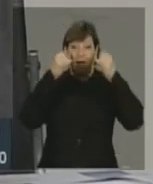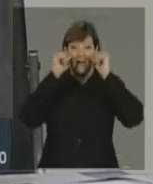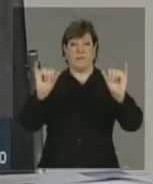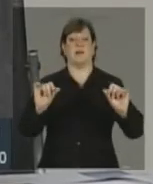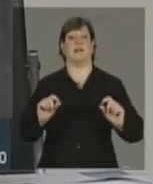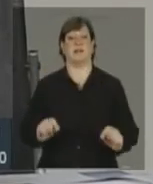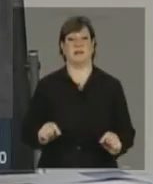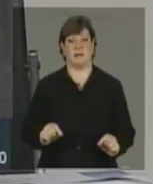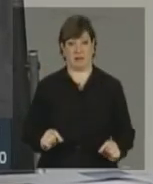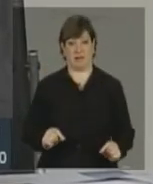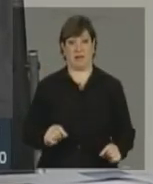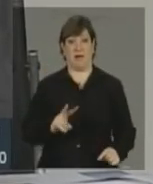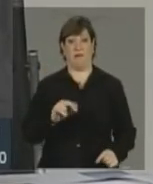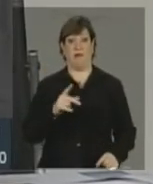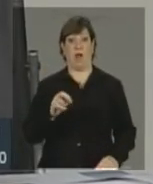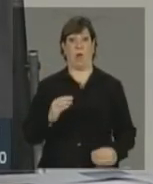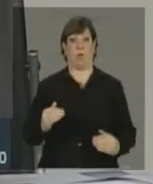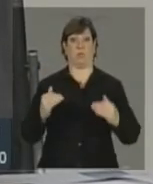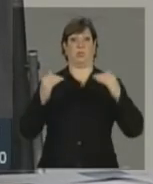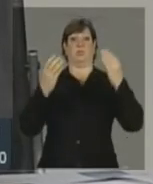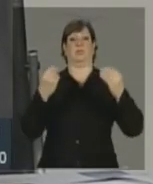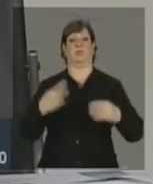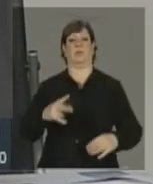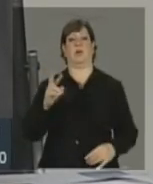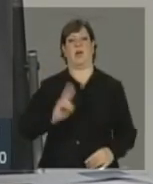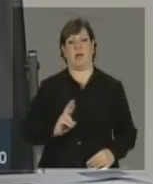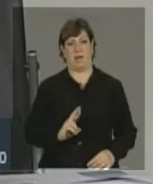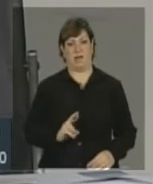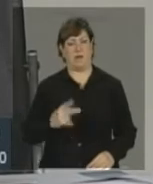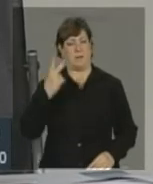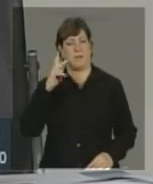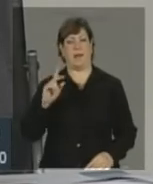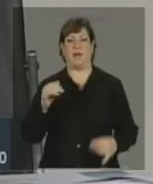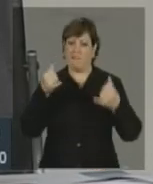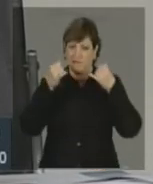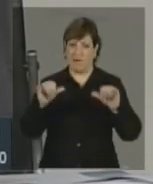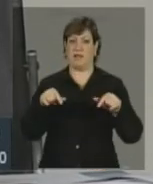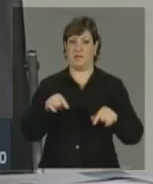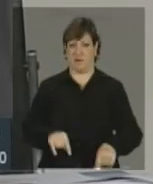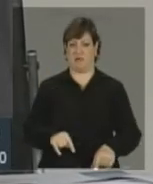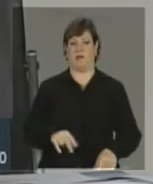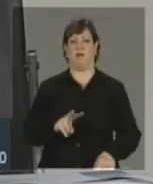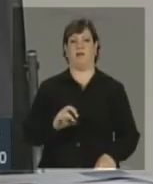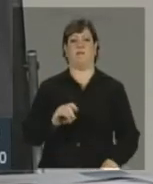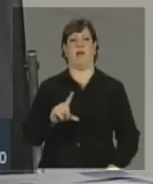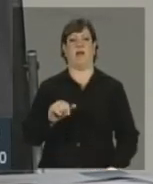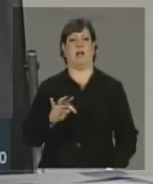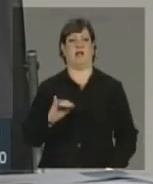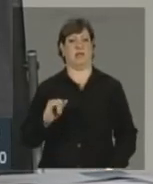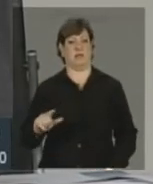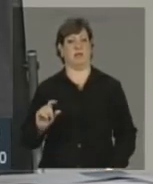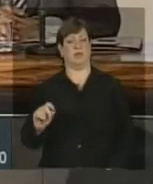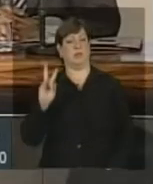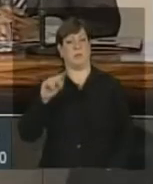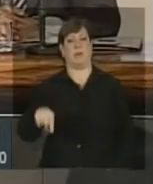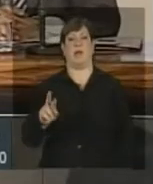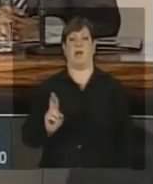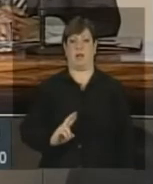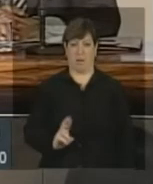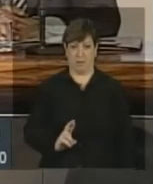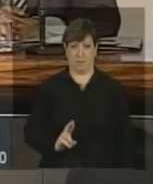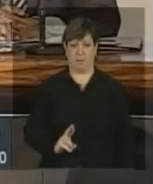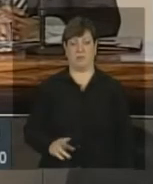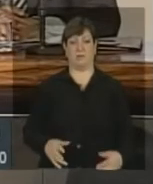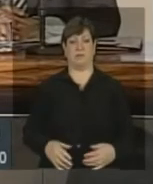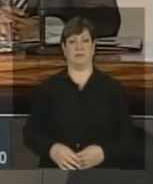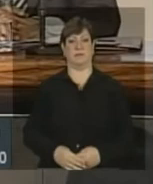uma valorização excessiva do real e para que não haja volatilidade no real. Então, é